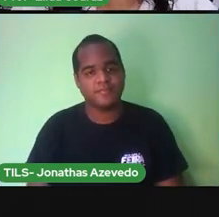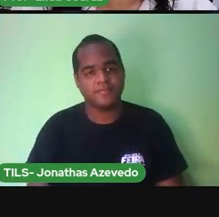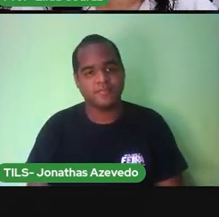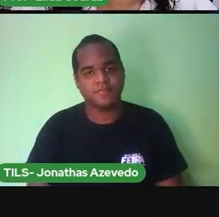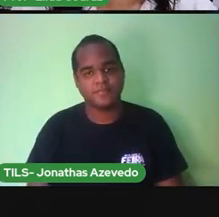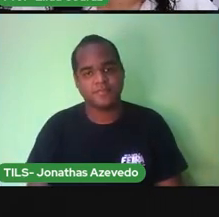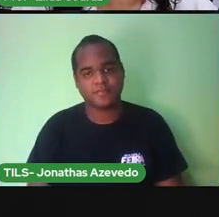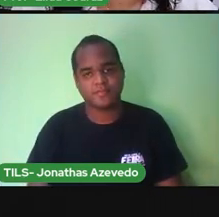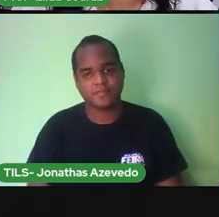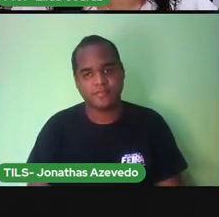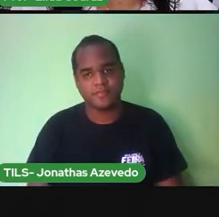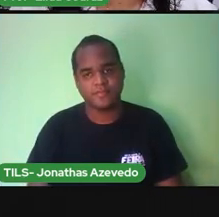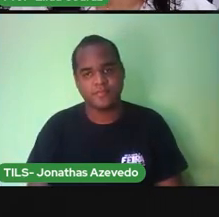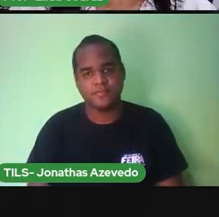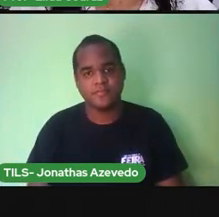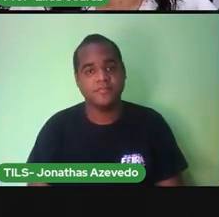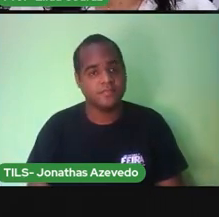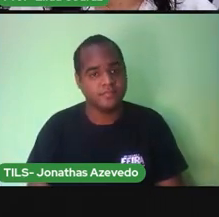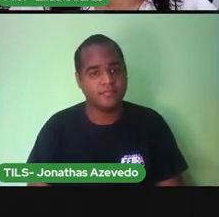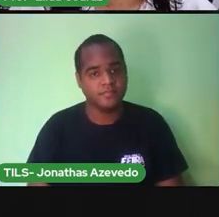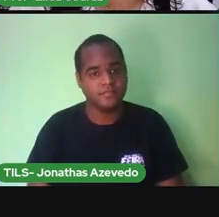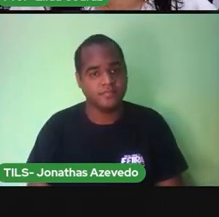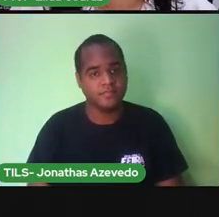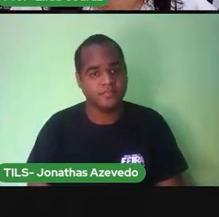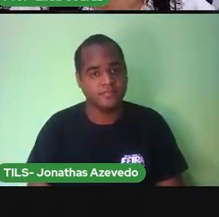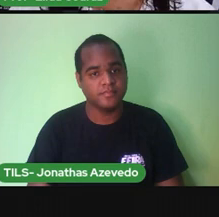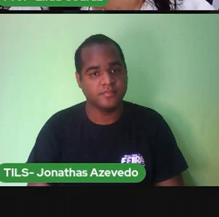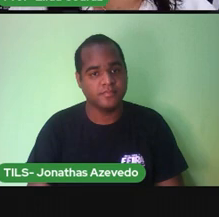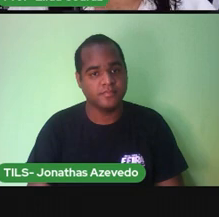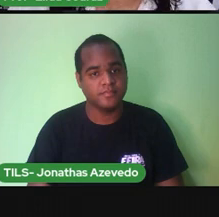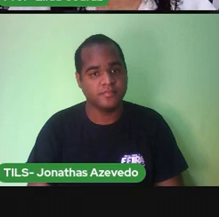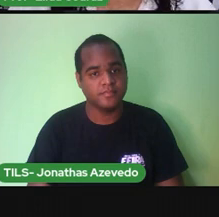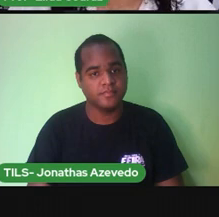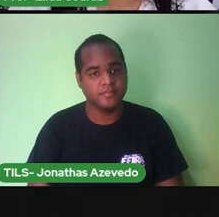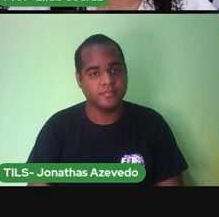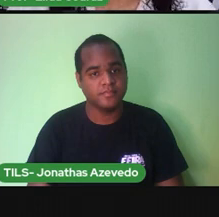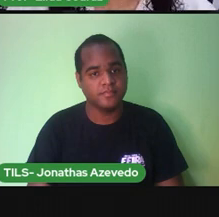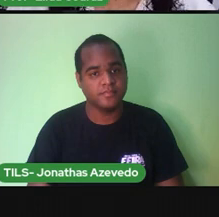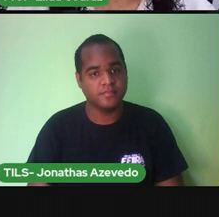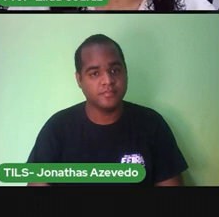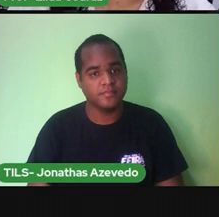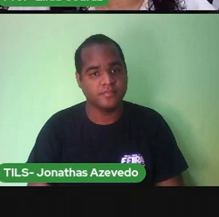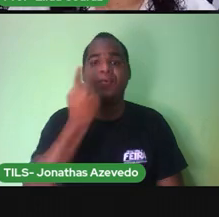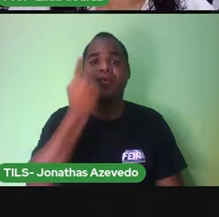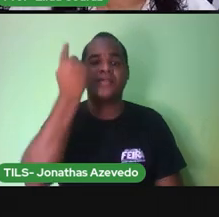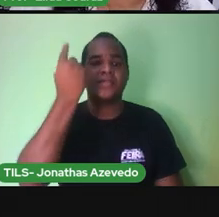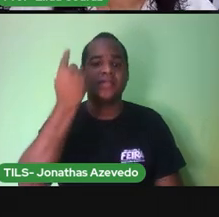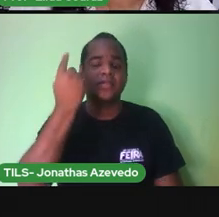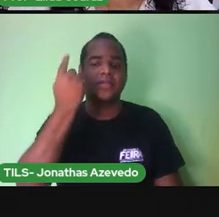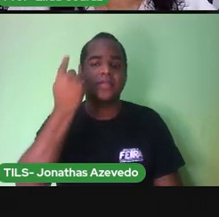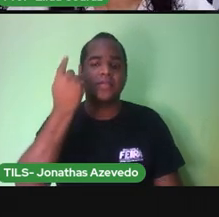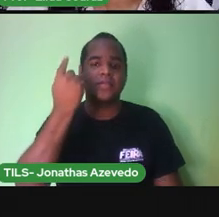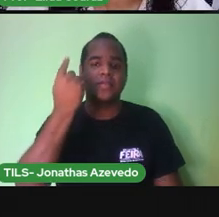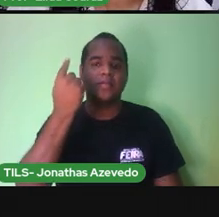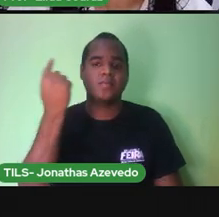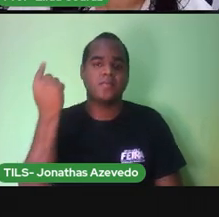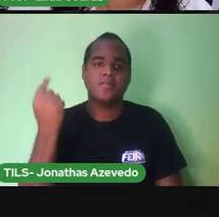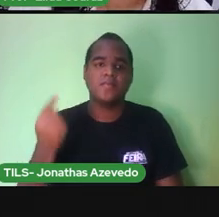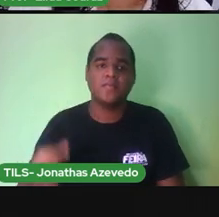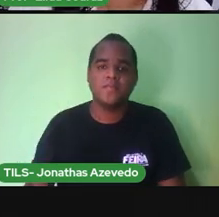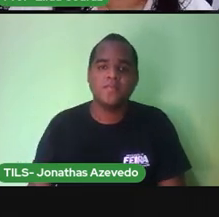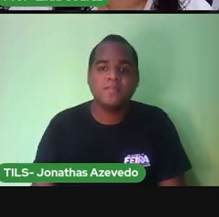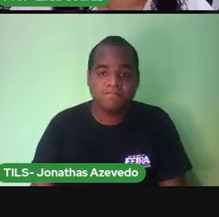Quase não adiantou nada. Benedita era mesmo muito alta. E o mede palmo descobriu que